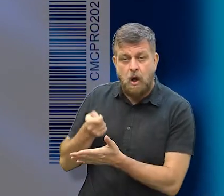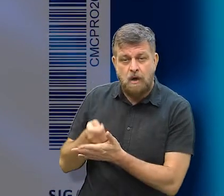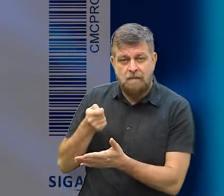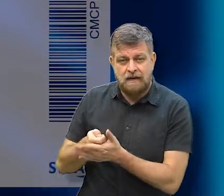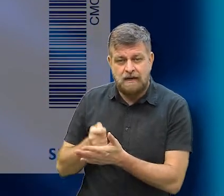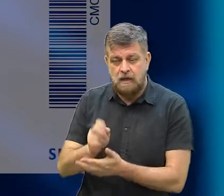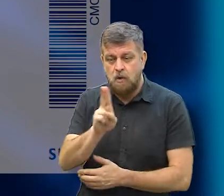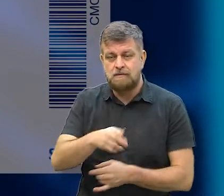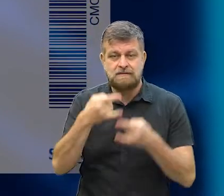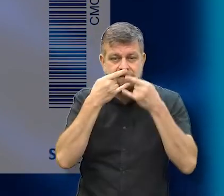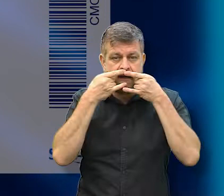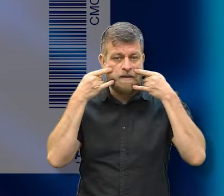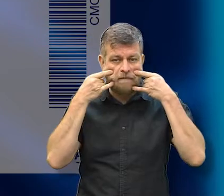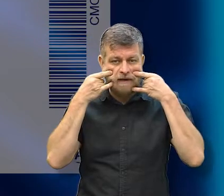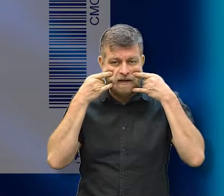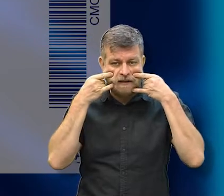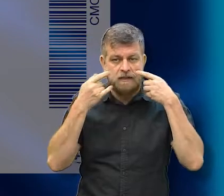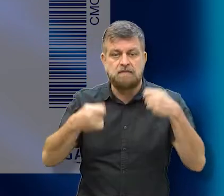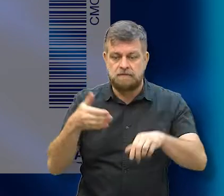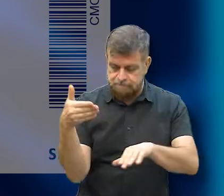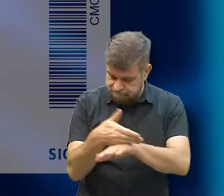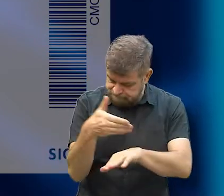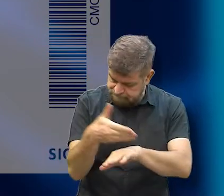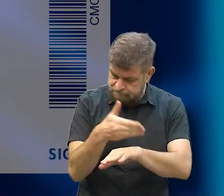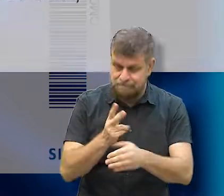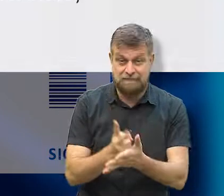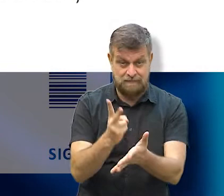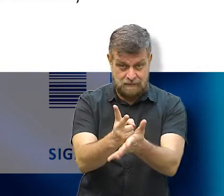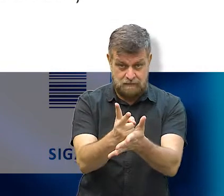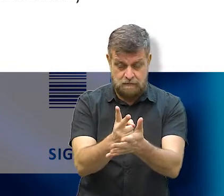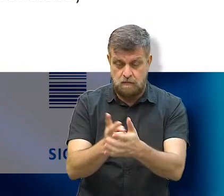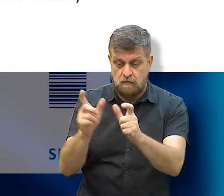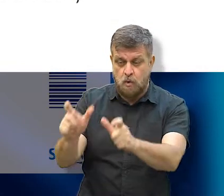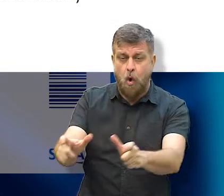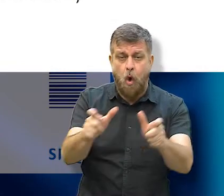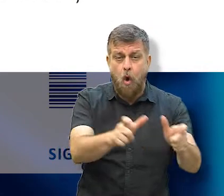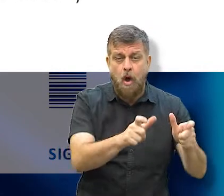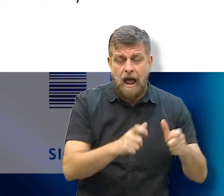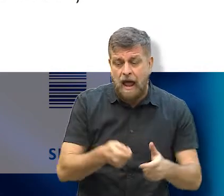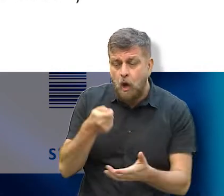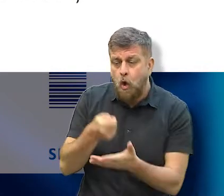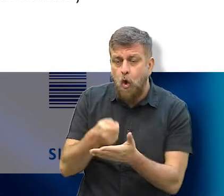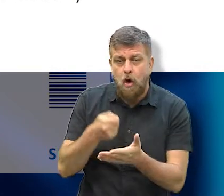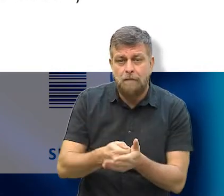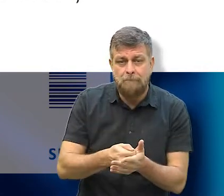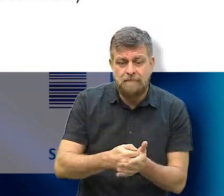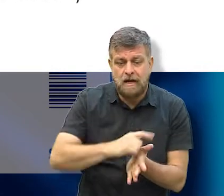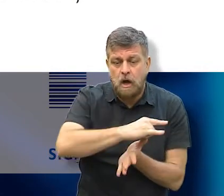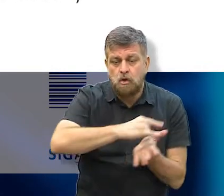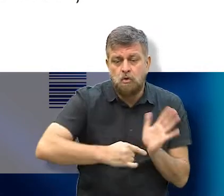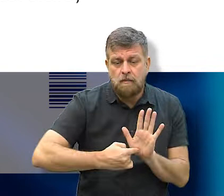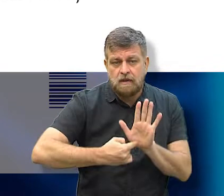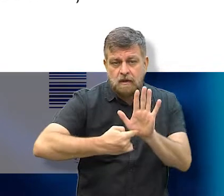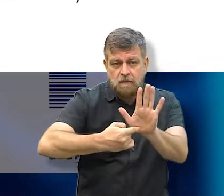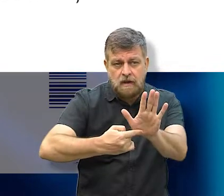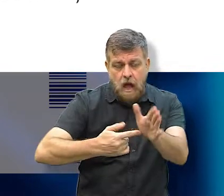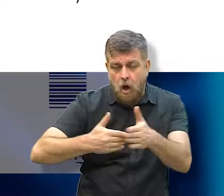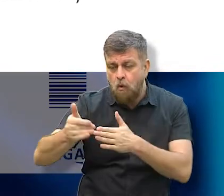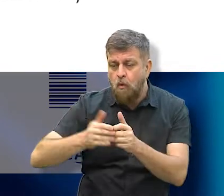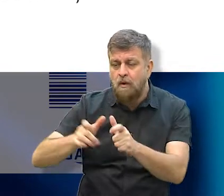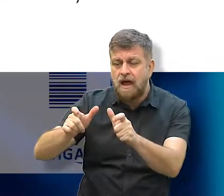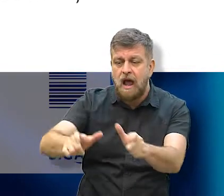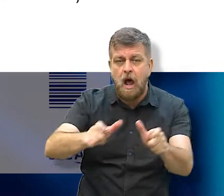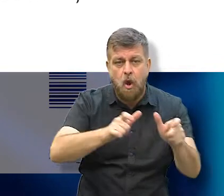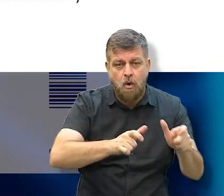obrigado a utilizar máscara dentro do estabelecimento. Quanto aos locais de exigência do documento, ficam valendo